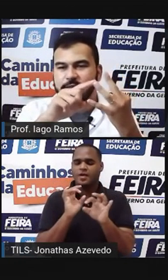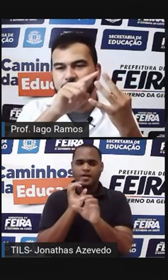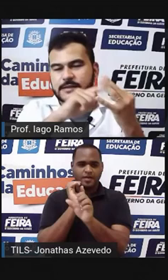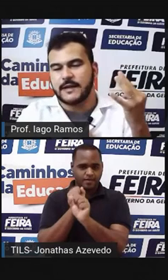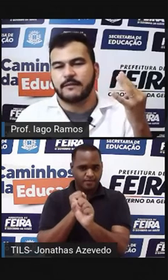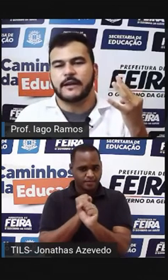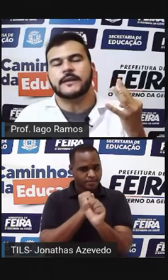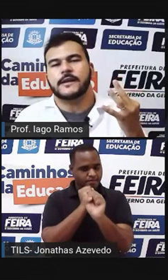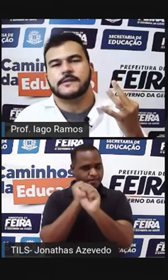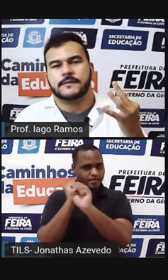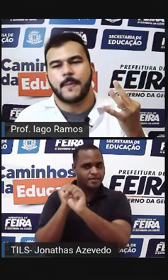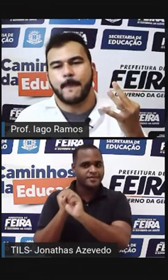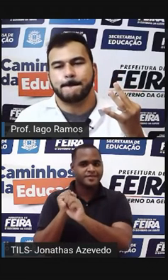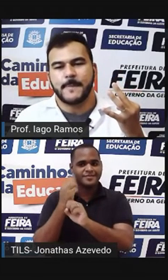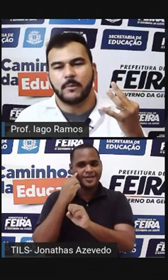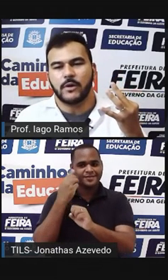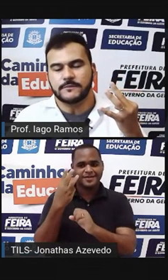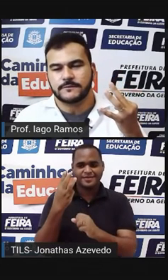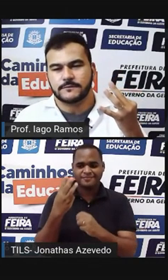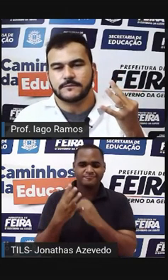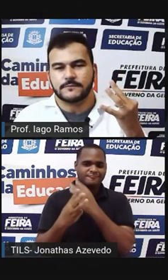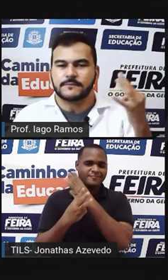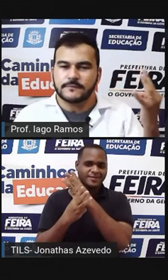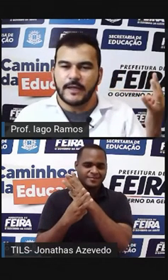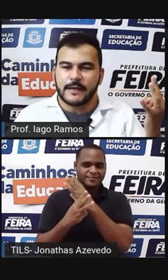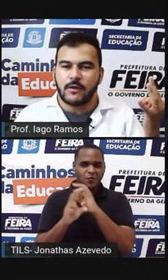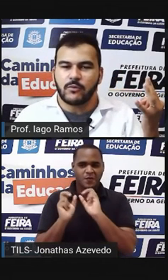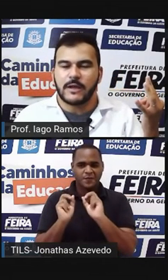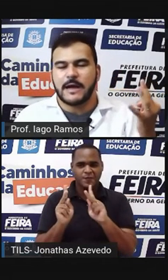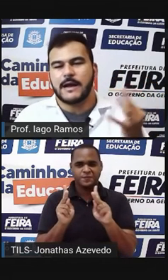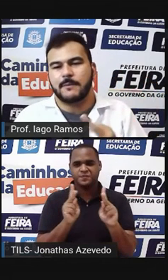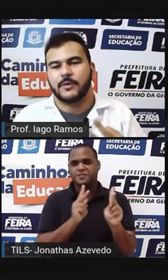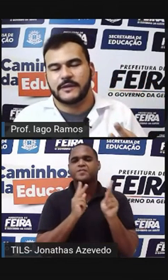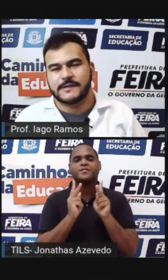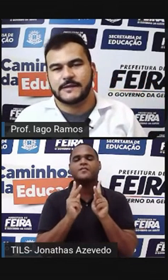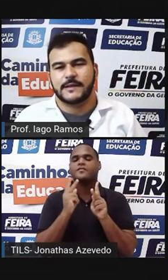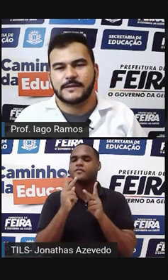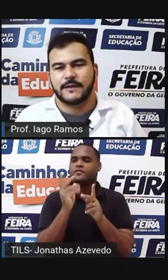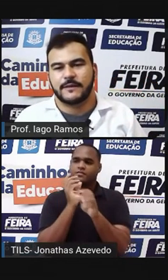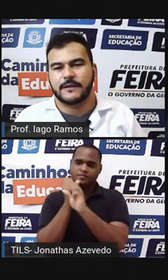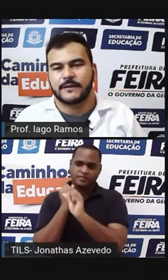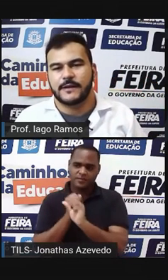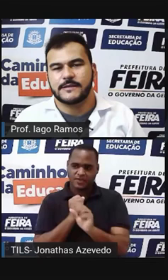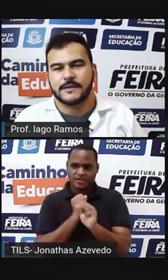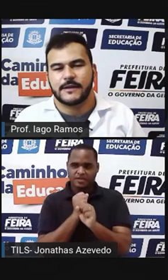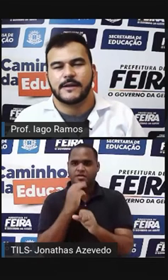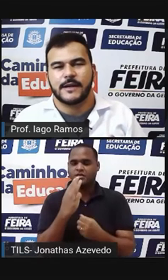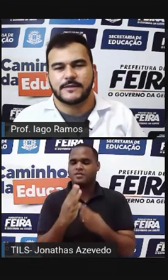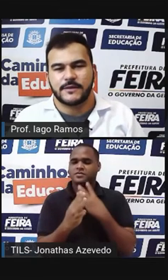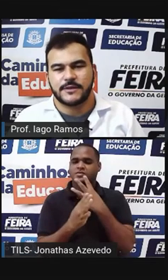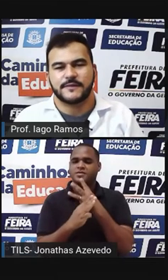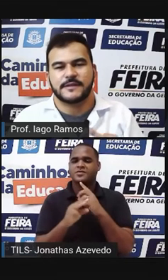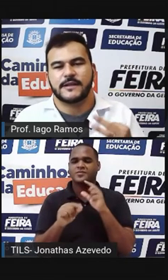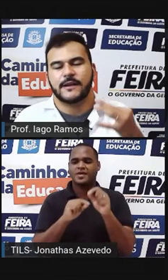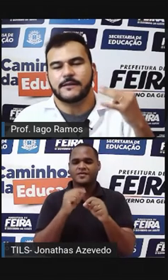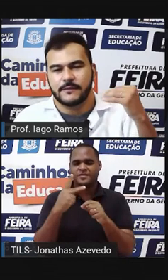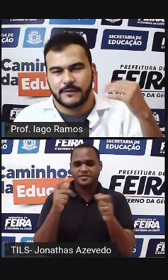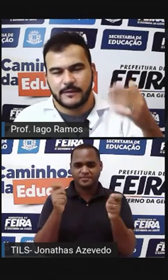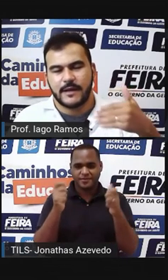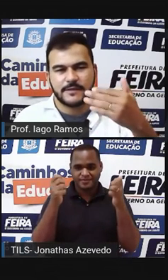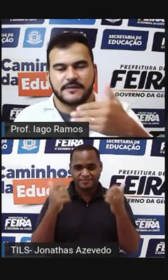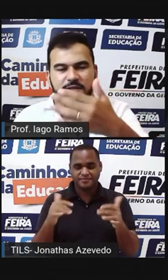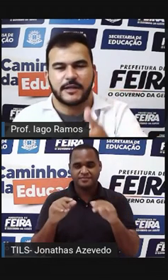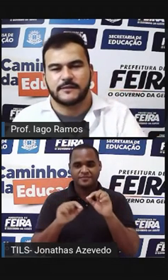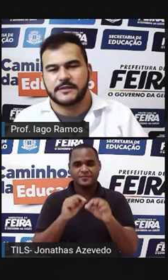a potência 3 elevada a 3 Tá bom? E calcular a potência 3 elevada a 3 É só a gente fazer, né?